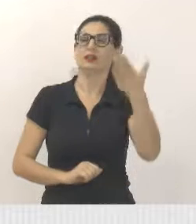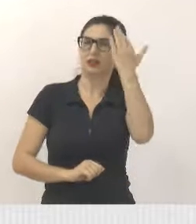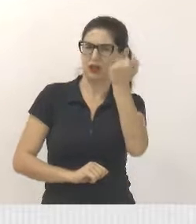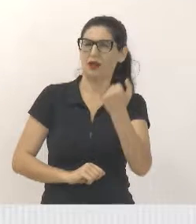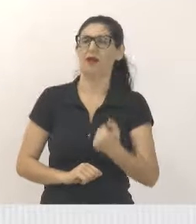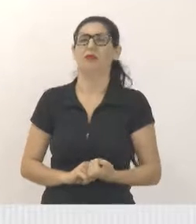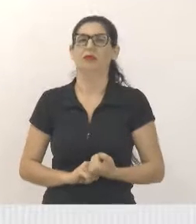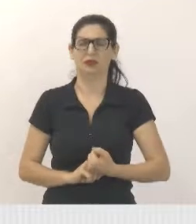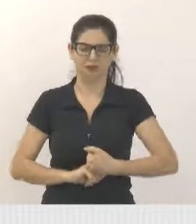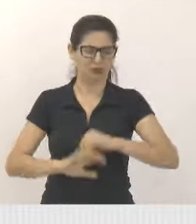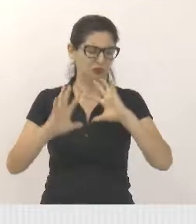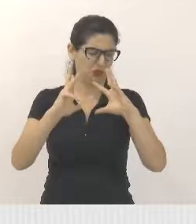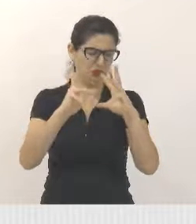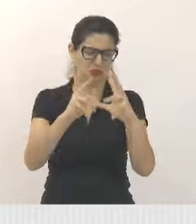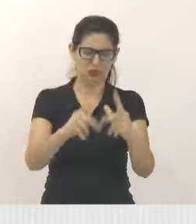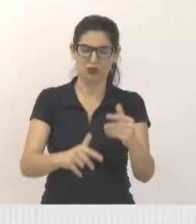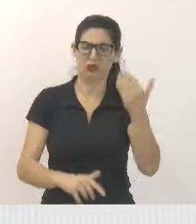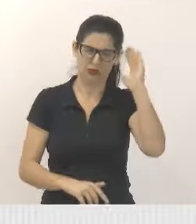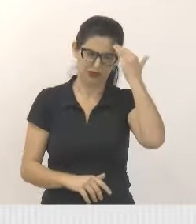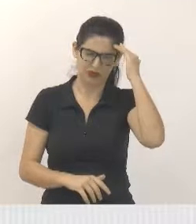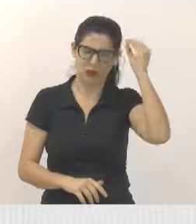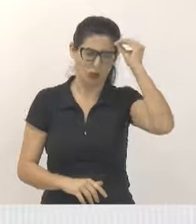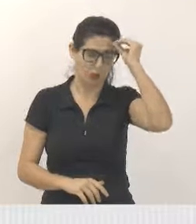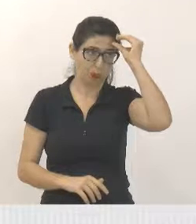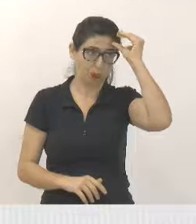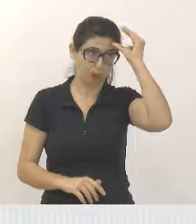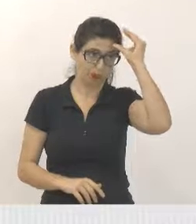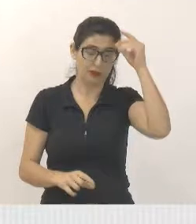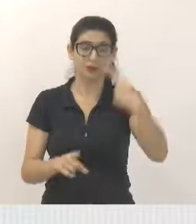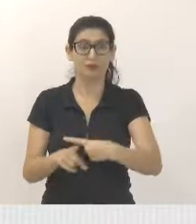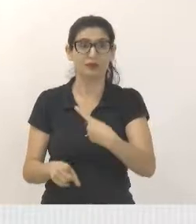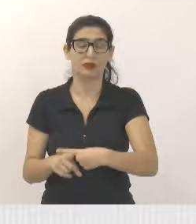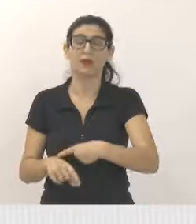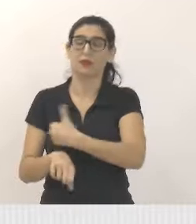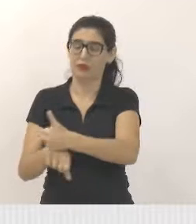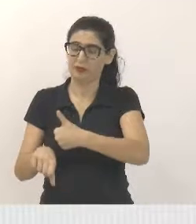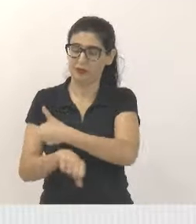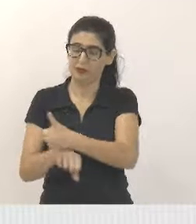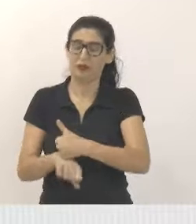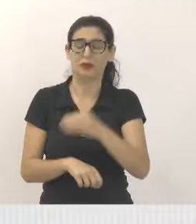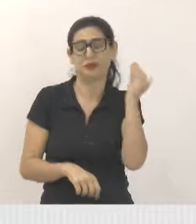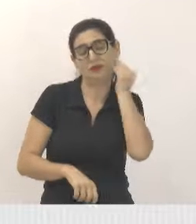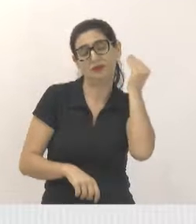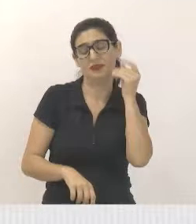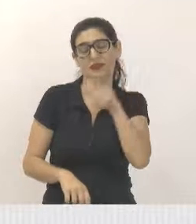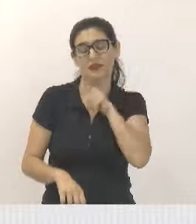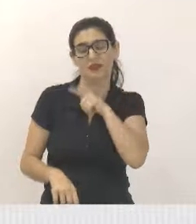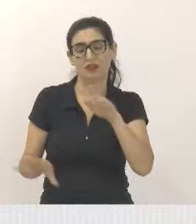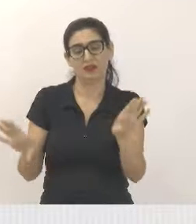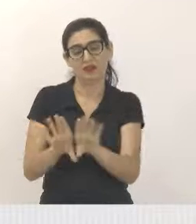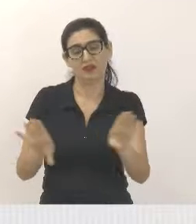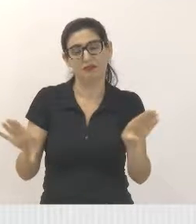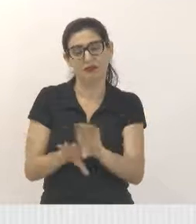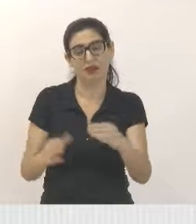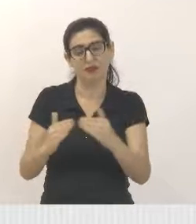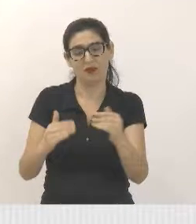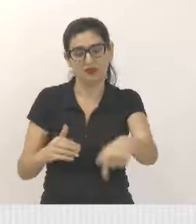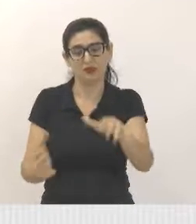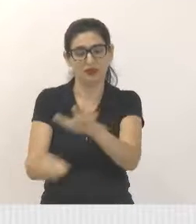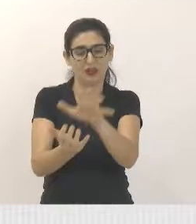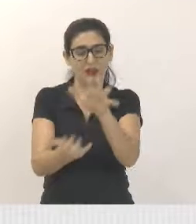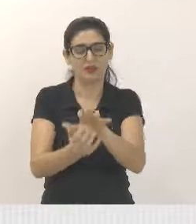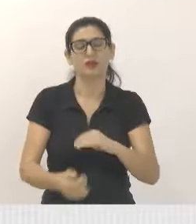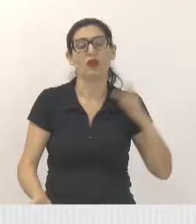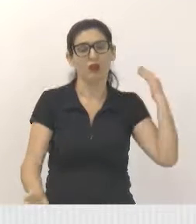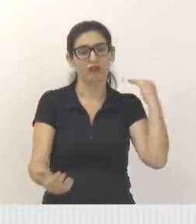profissional, usuário e município dessa cidade. Ao longo desses meses,